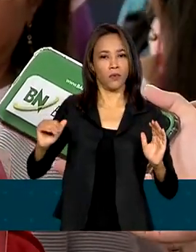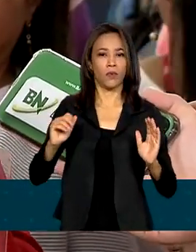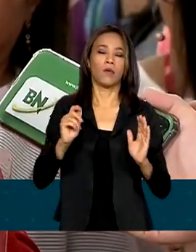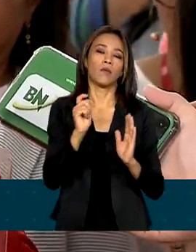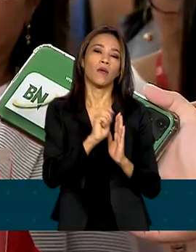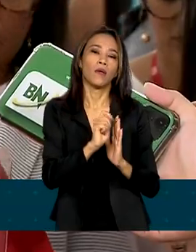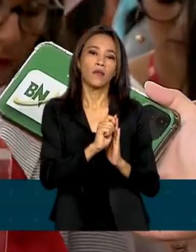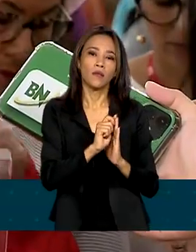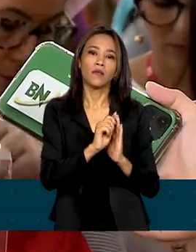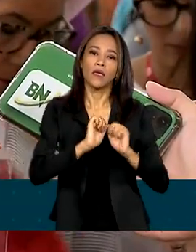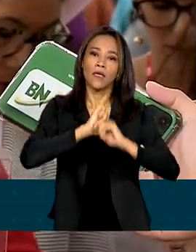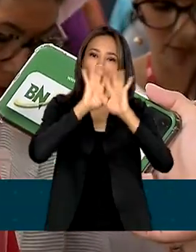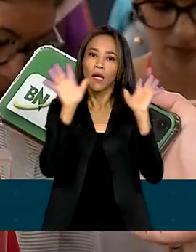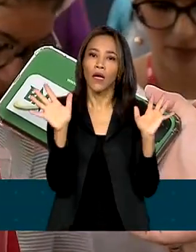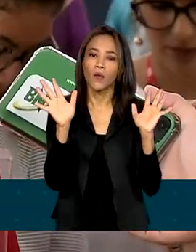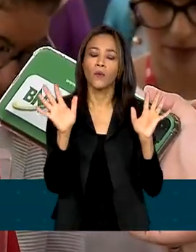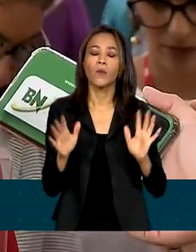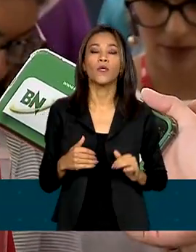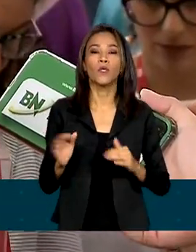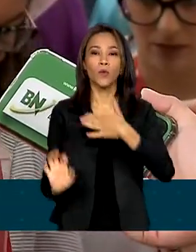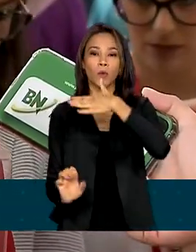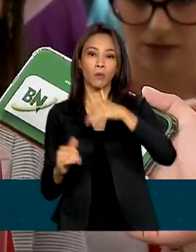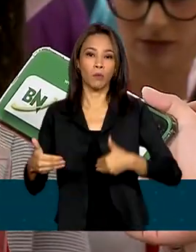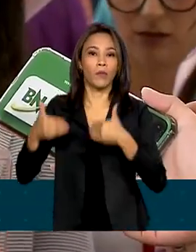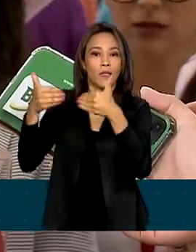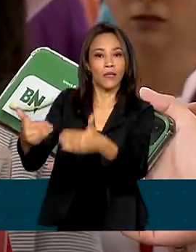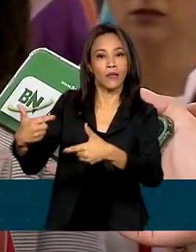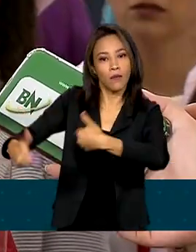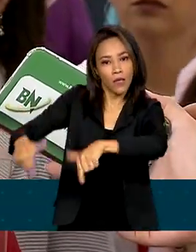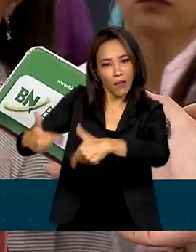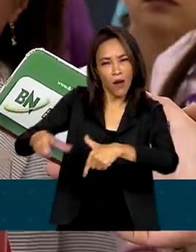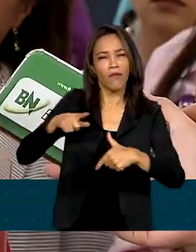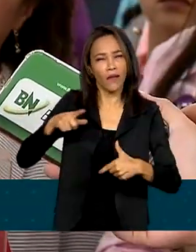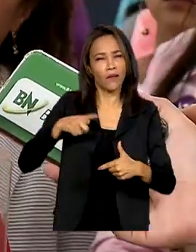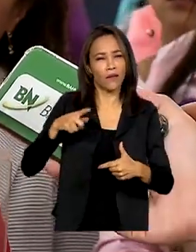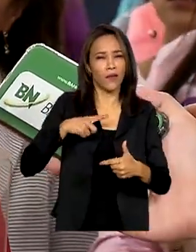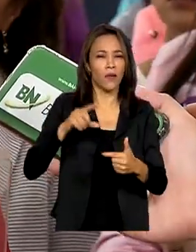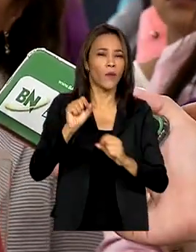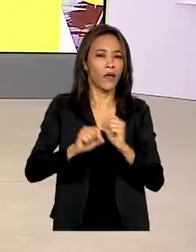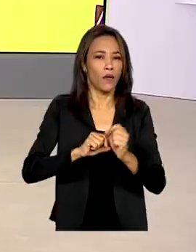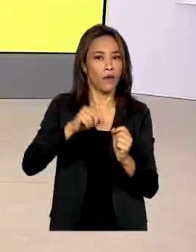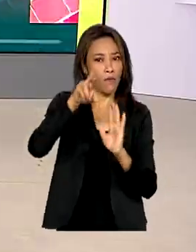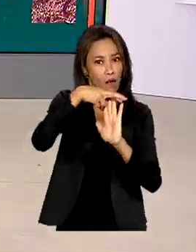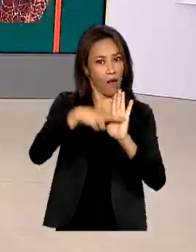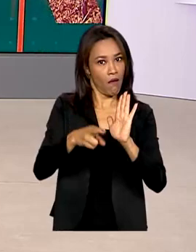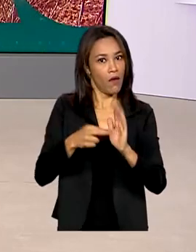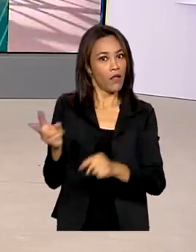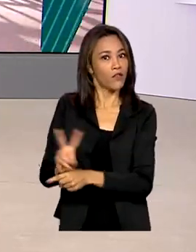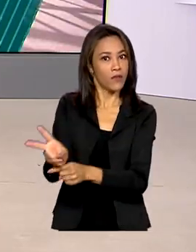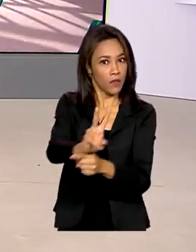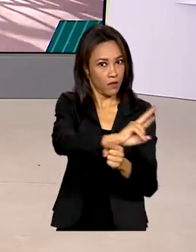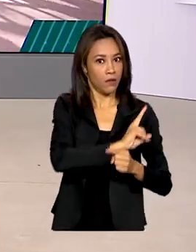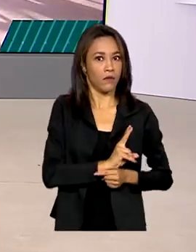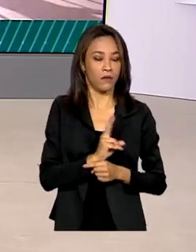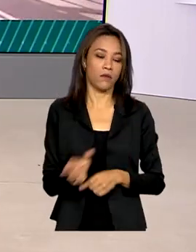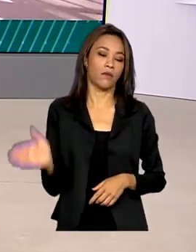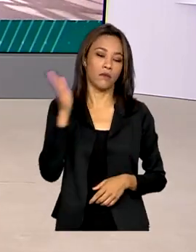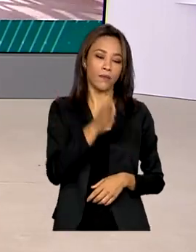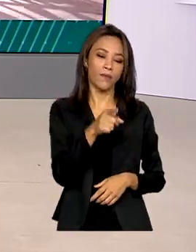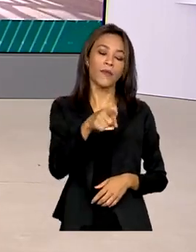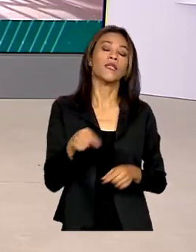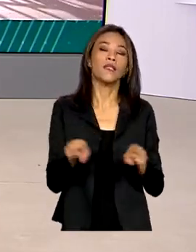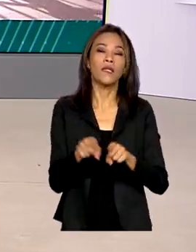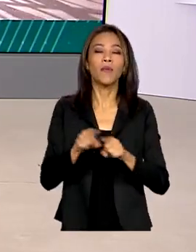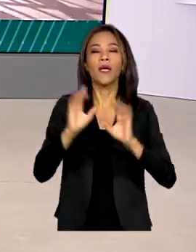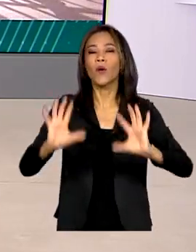do Trabalho vai ter um protocolo de fiscalização. E como parte das comemorações